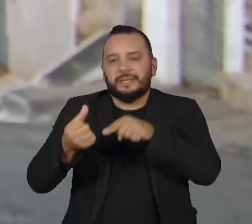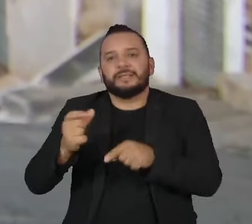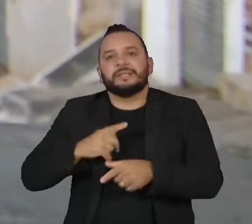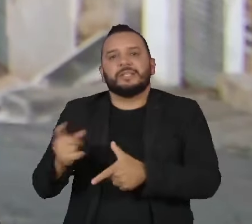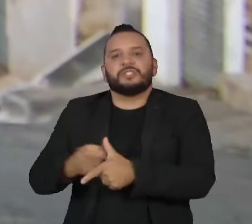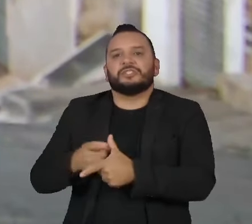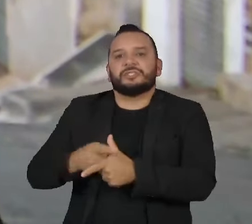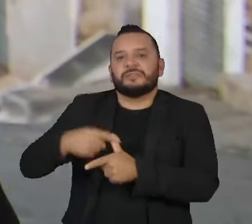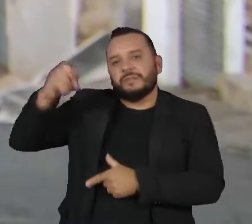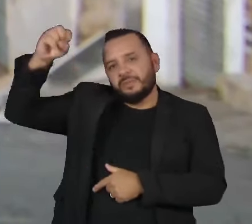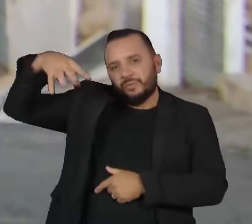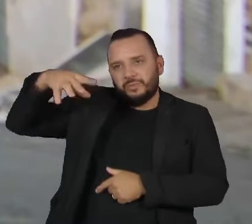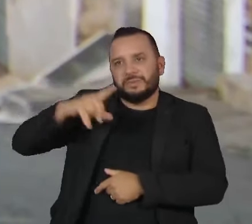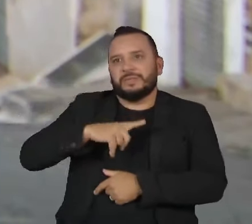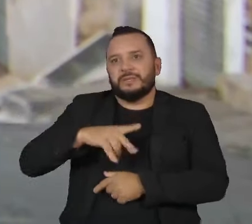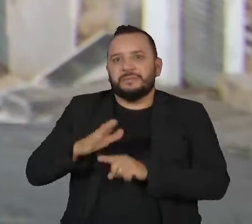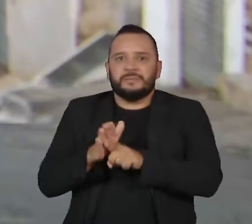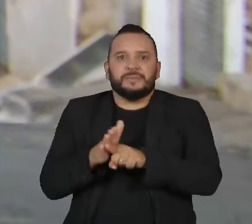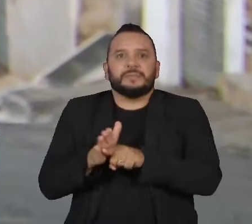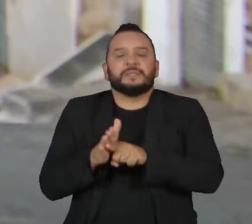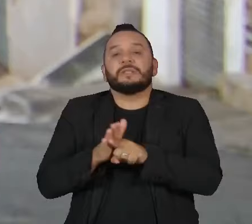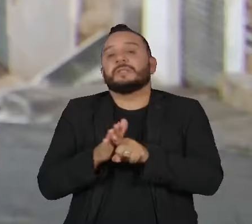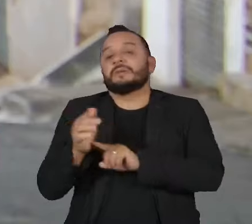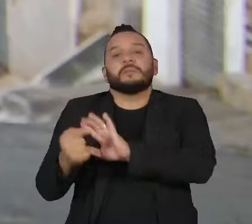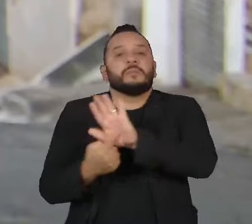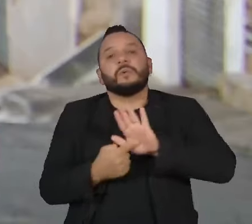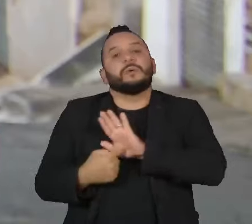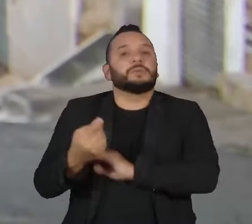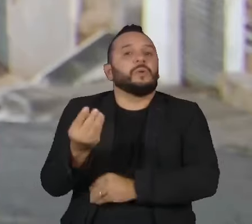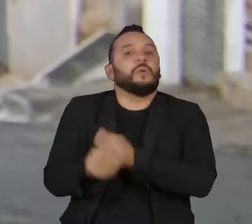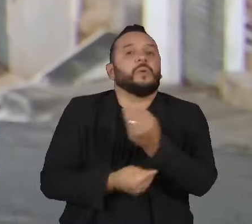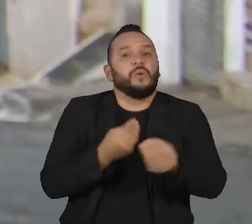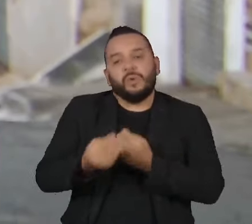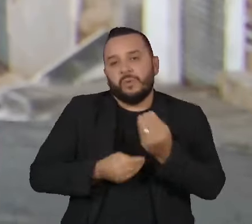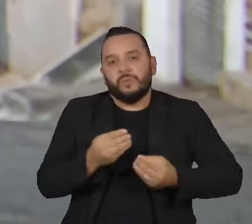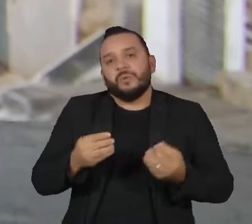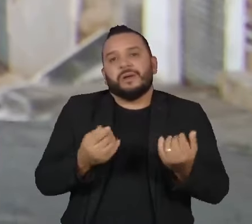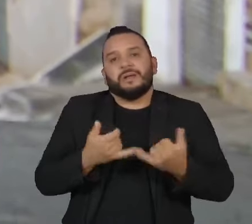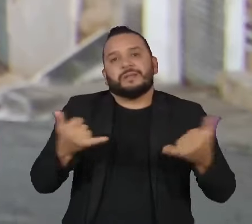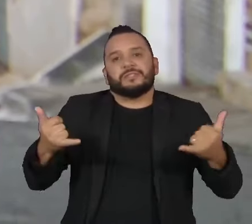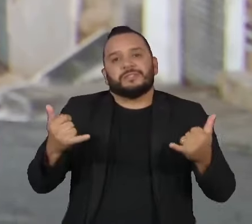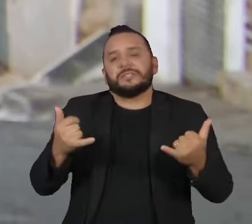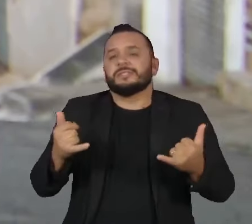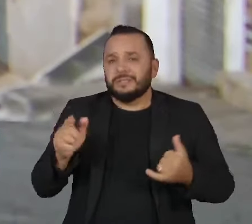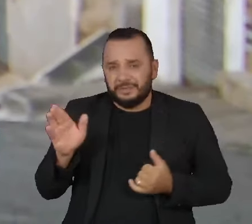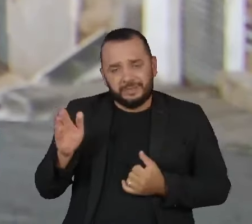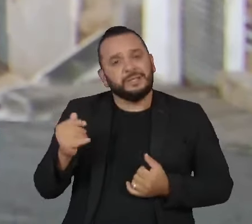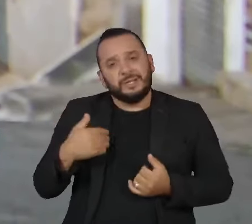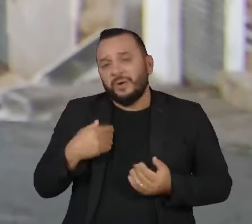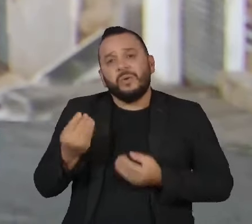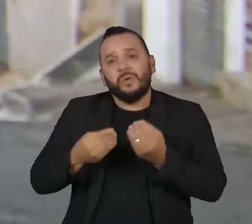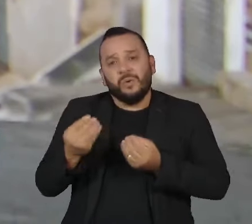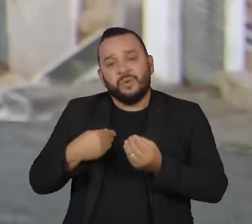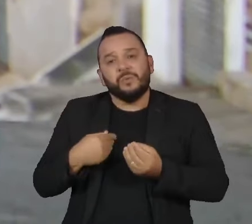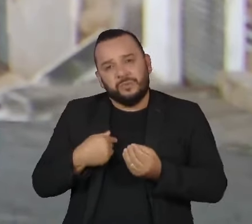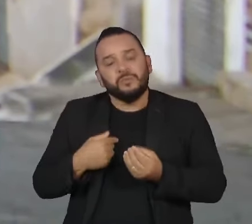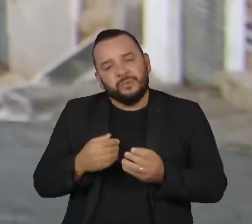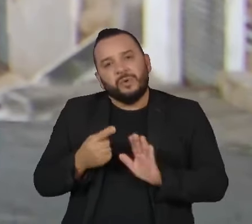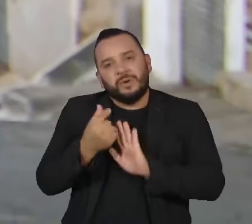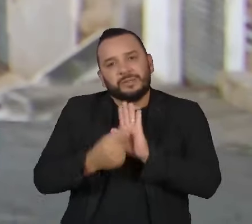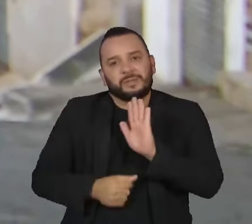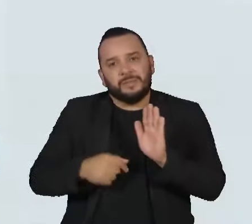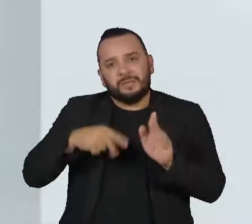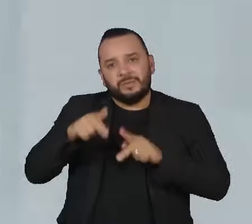atrasadas. O dado está numa pesquisa que avaliou o impacto da conta de energia elétrica no orçamento doméstico dos